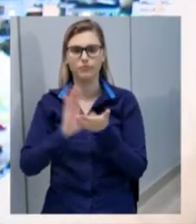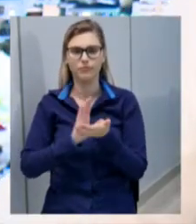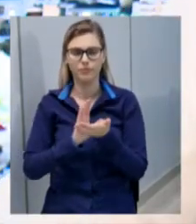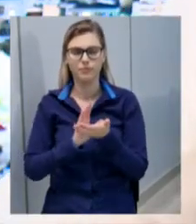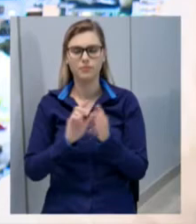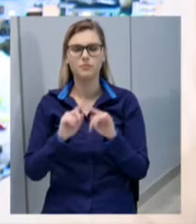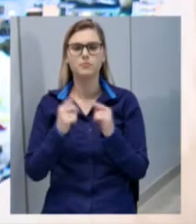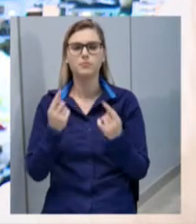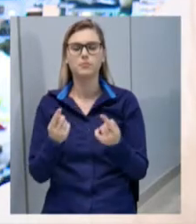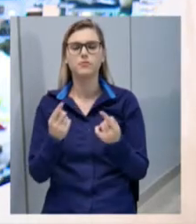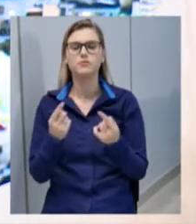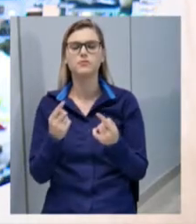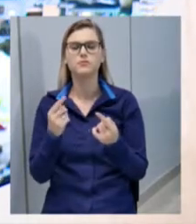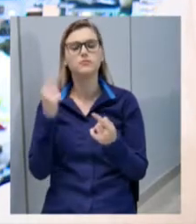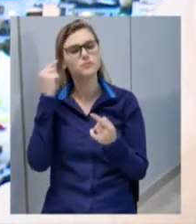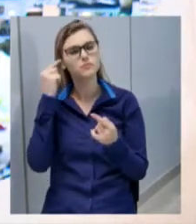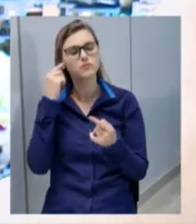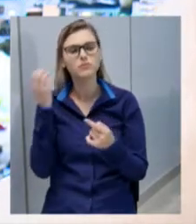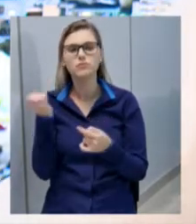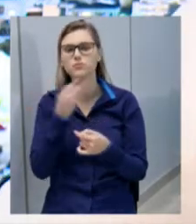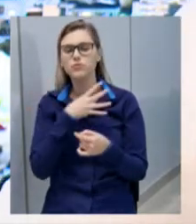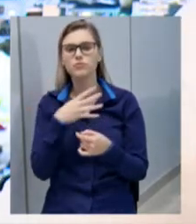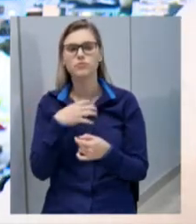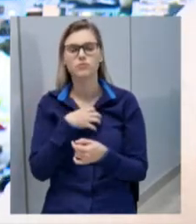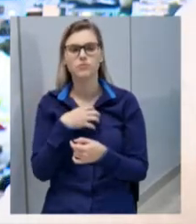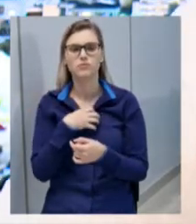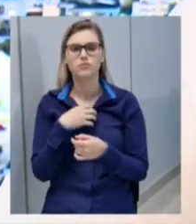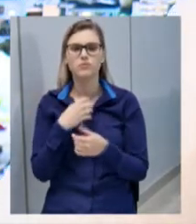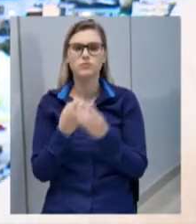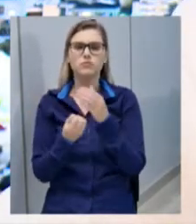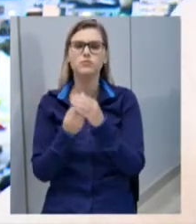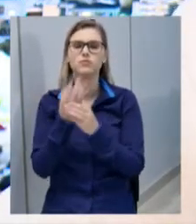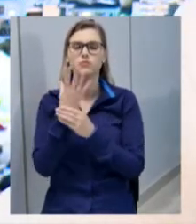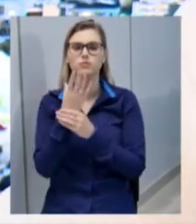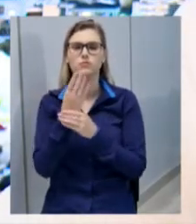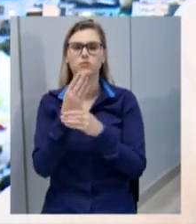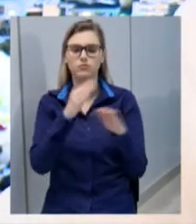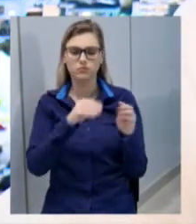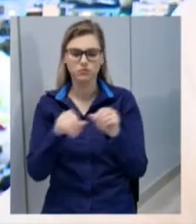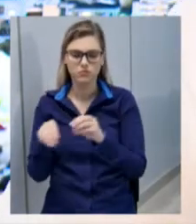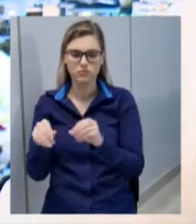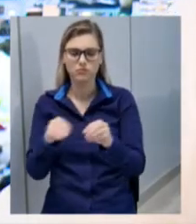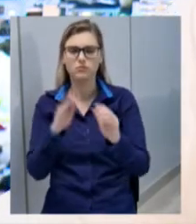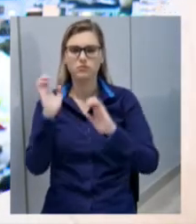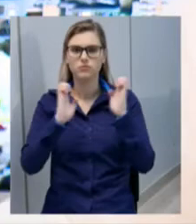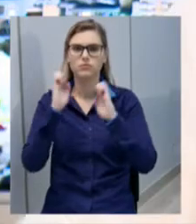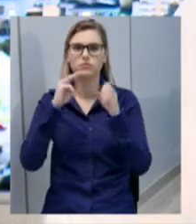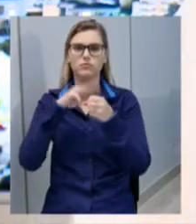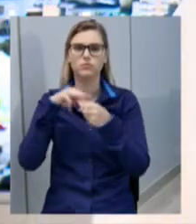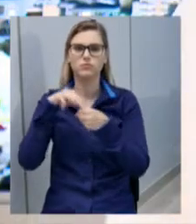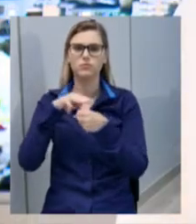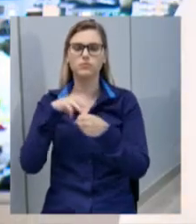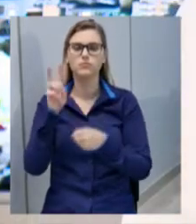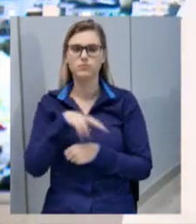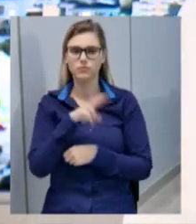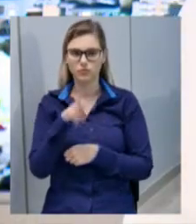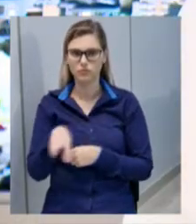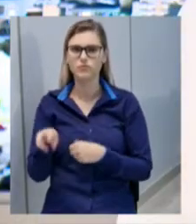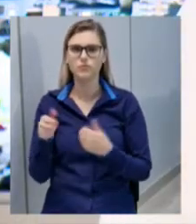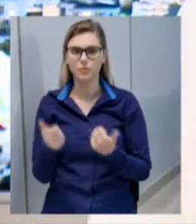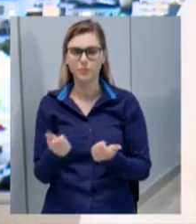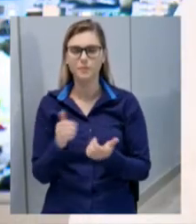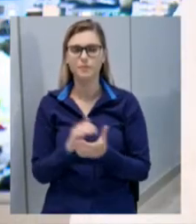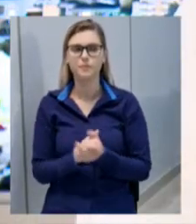mas está-se pensando uma nova forma de se criar os distritos industriais no município de Xancherê e